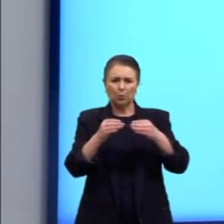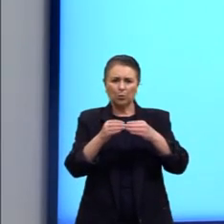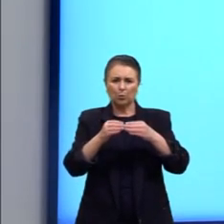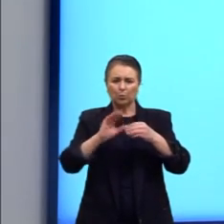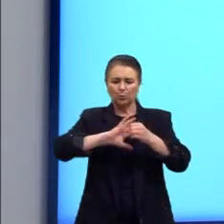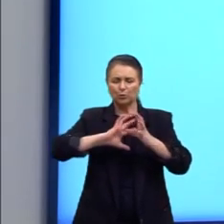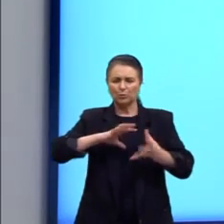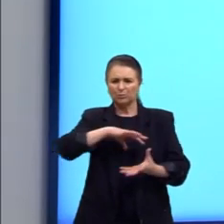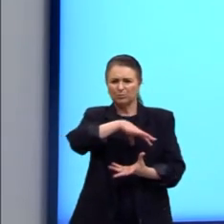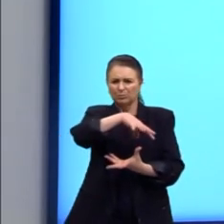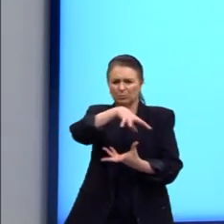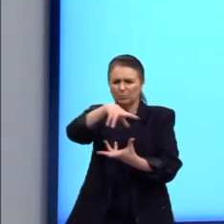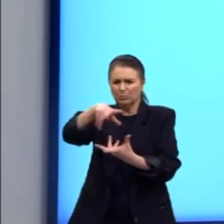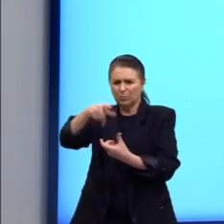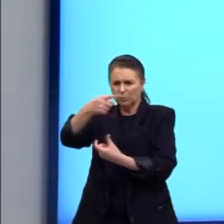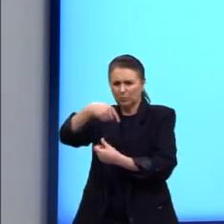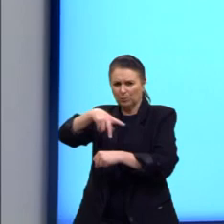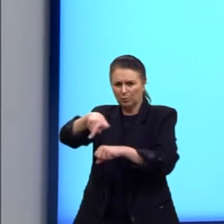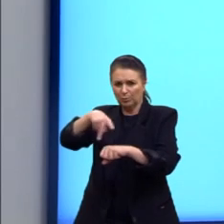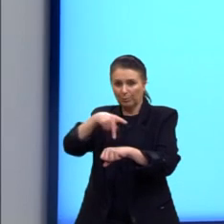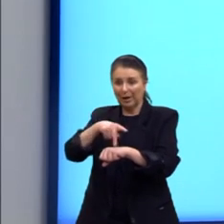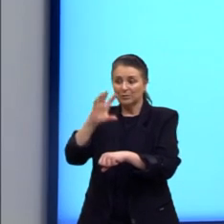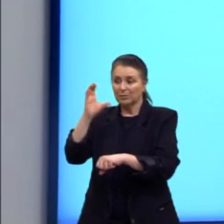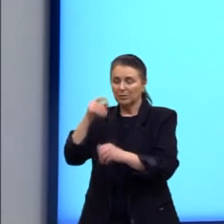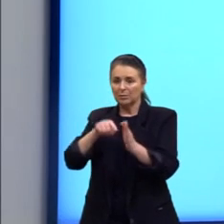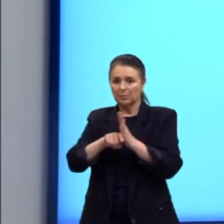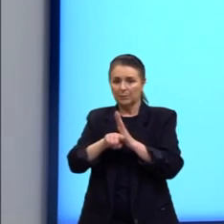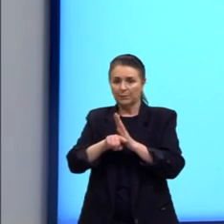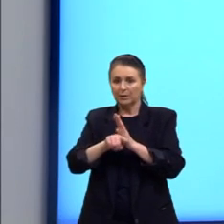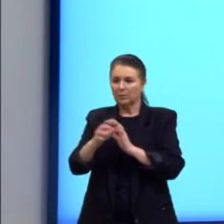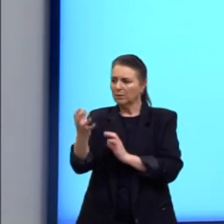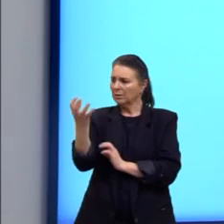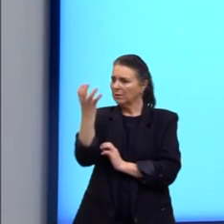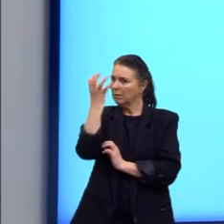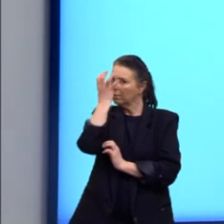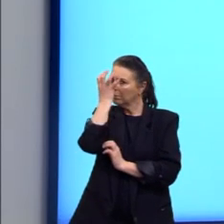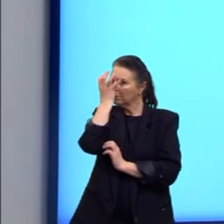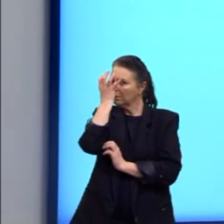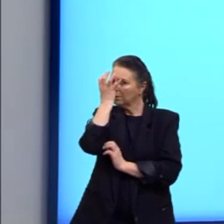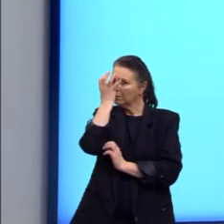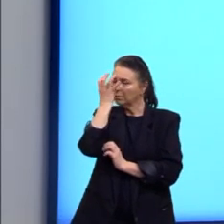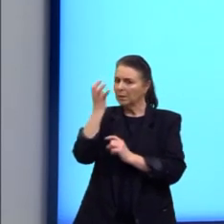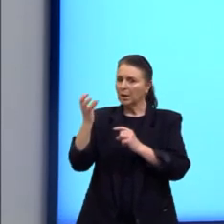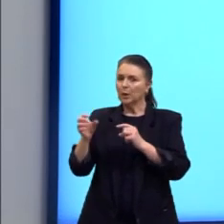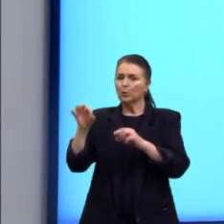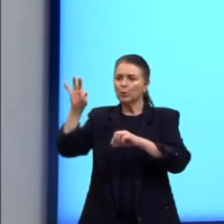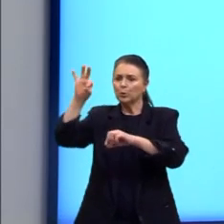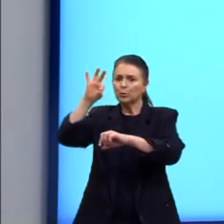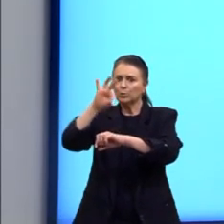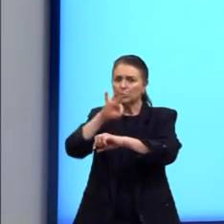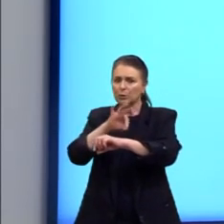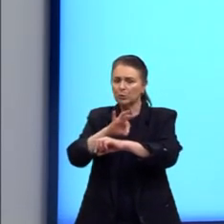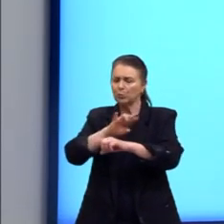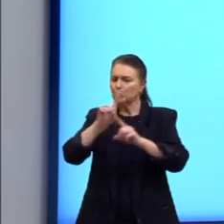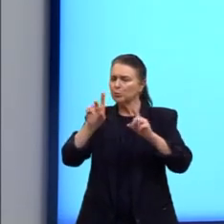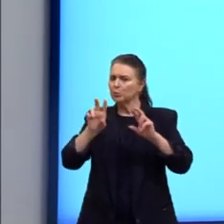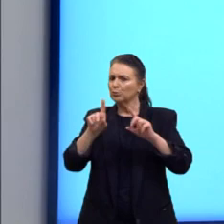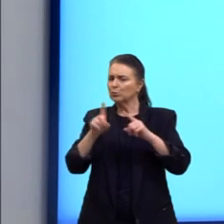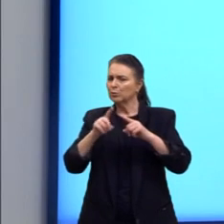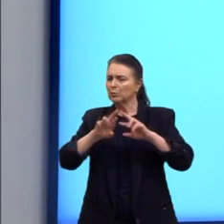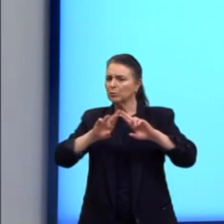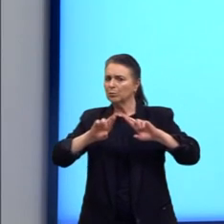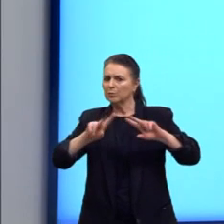de cientistas achou um modo de tapar o nariz do mosquito do gênero anófiles. As aspas são